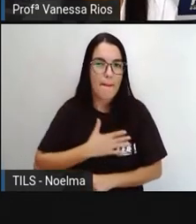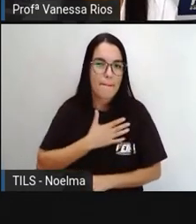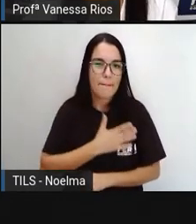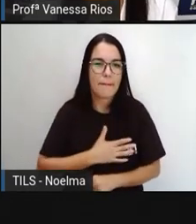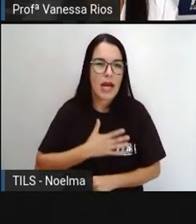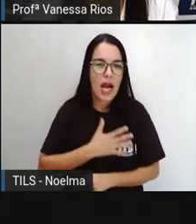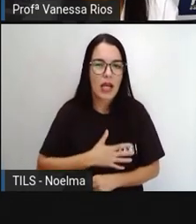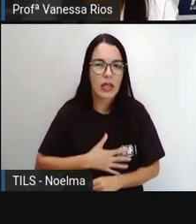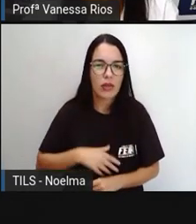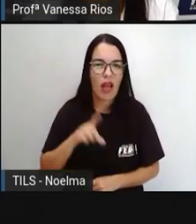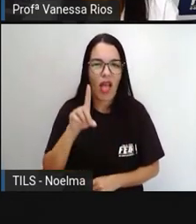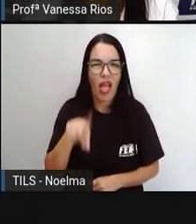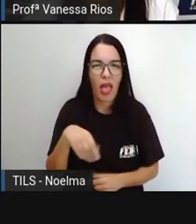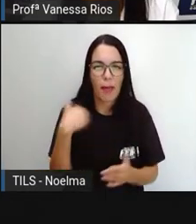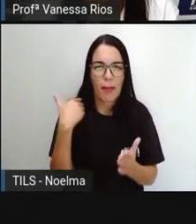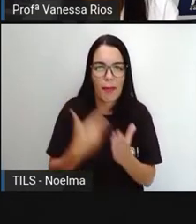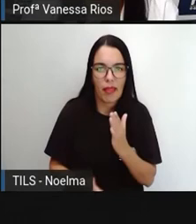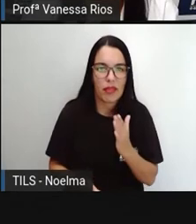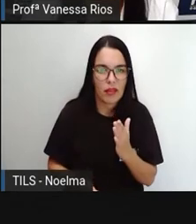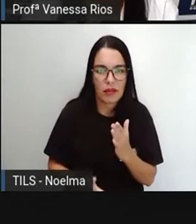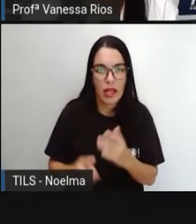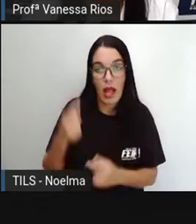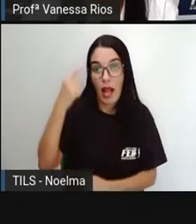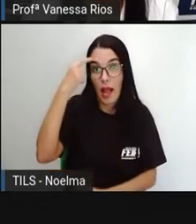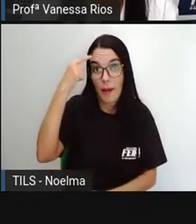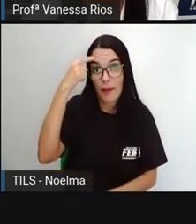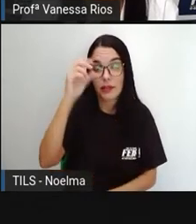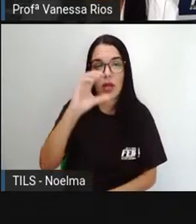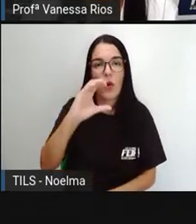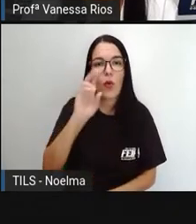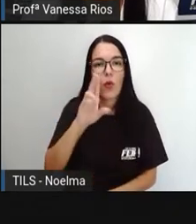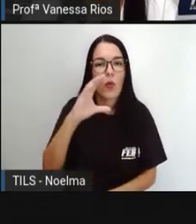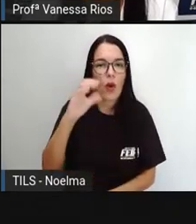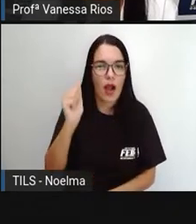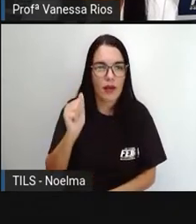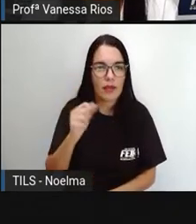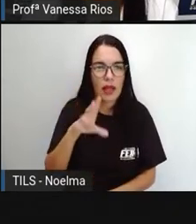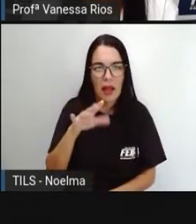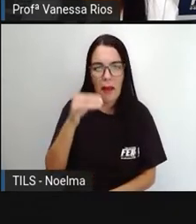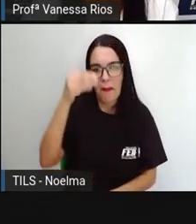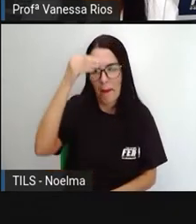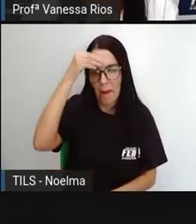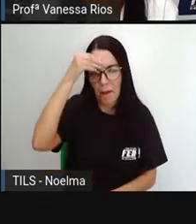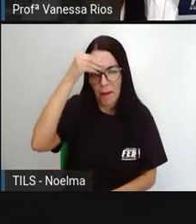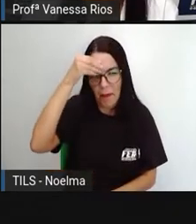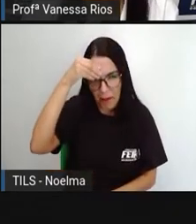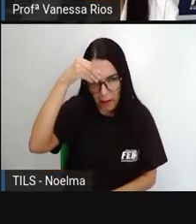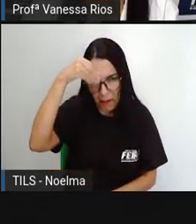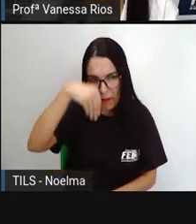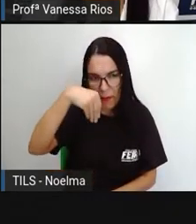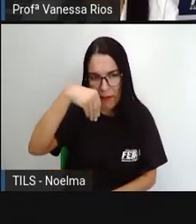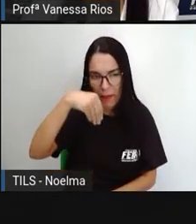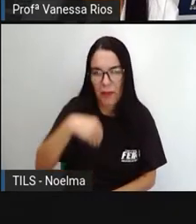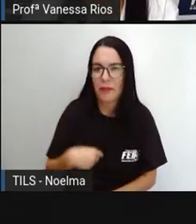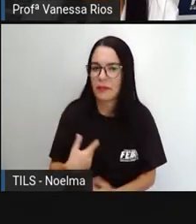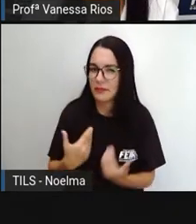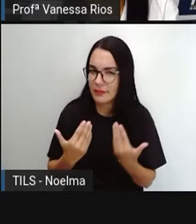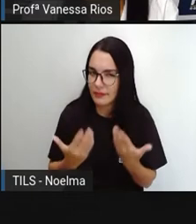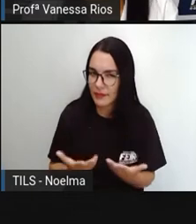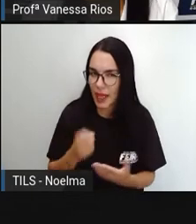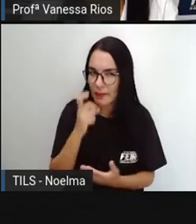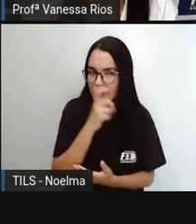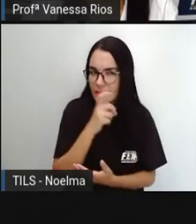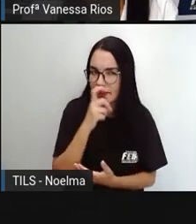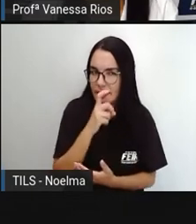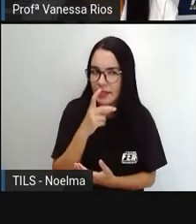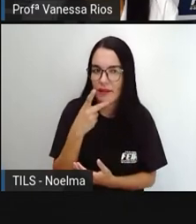parafuso é maluca. Preguiçoso é quem fica na maciota. Mentir é o mesmo que contar lorota.